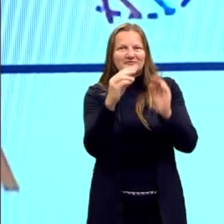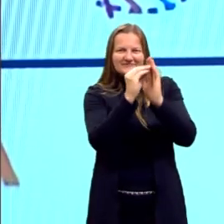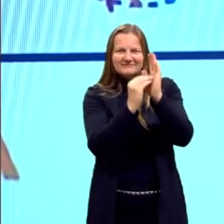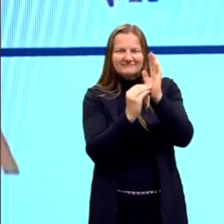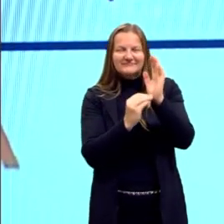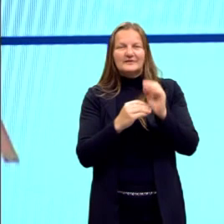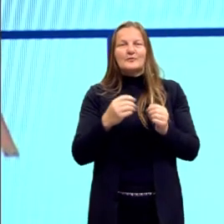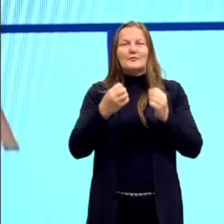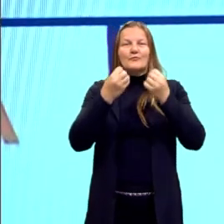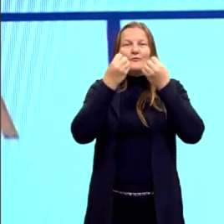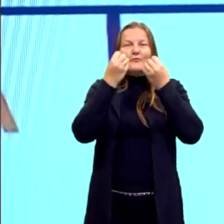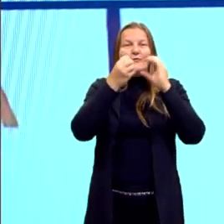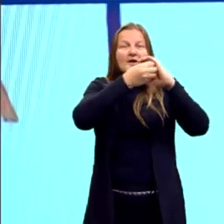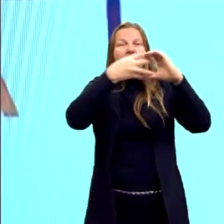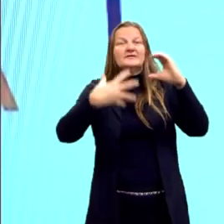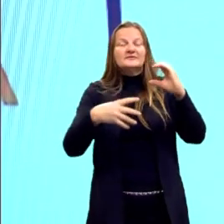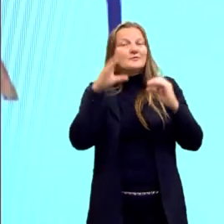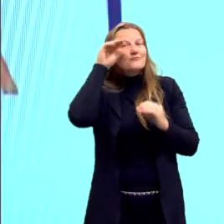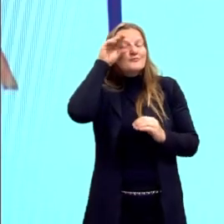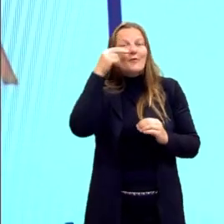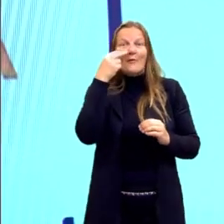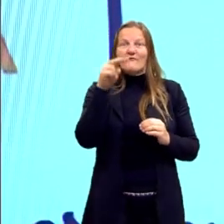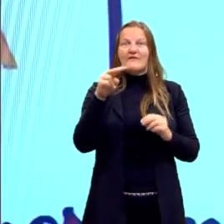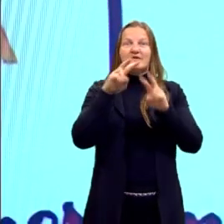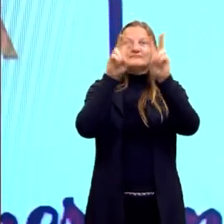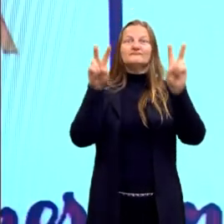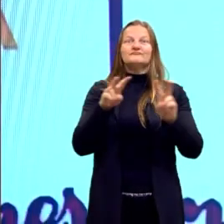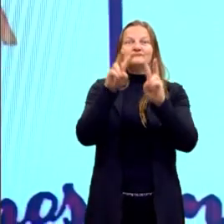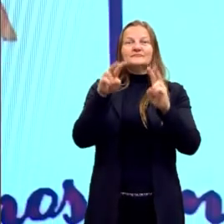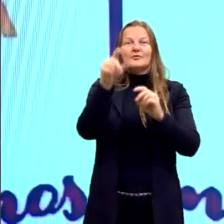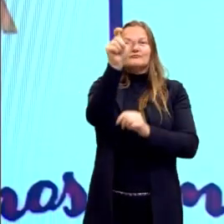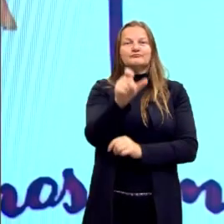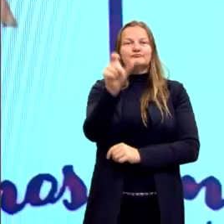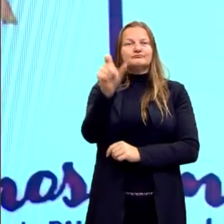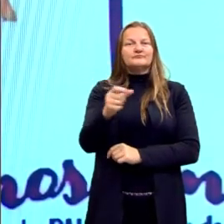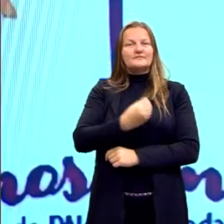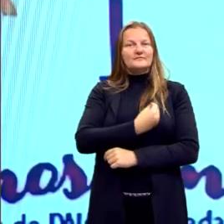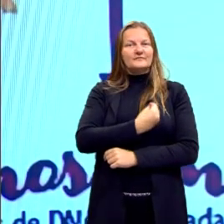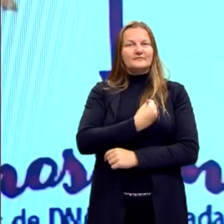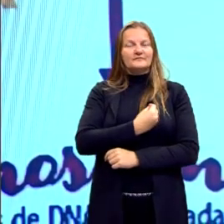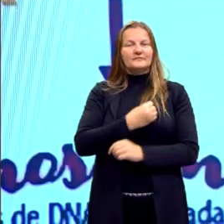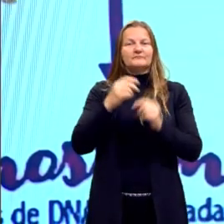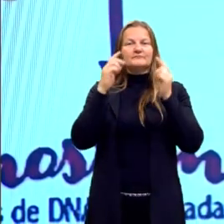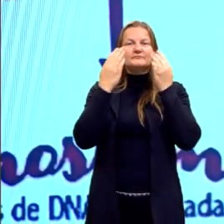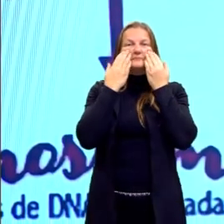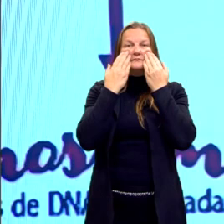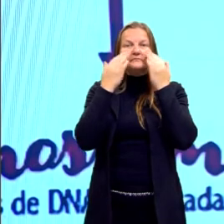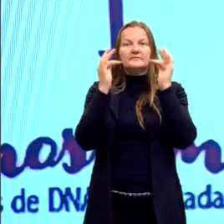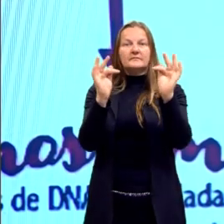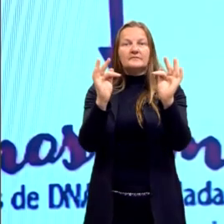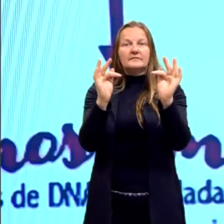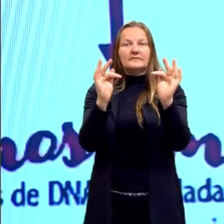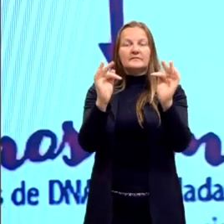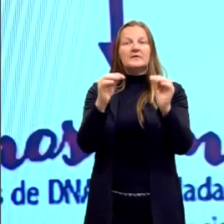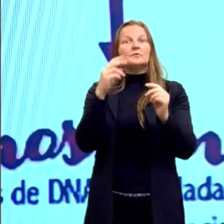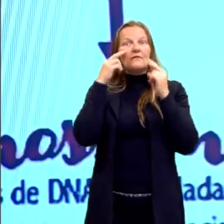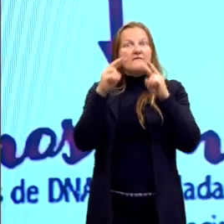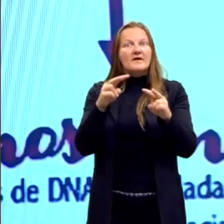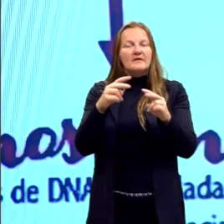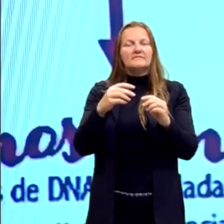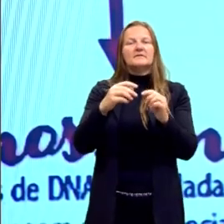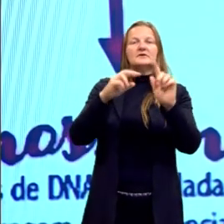características observáveis, que a gente pode observar no indivíduo, no ser vivo. O genótipo a gente não pode observar. É a